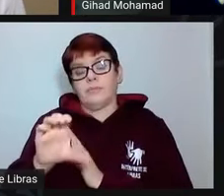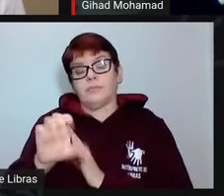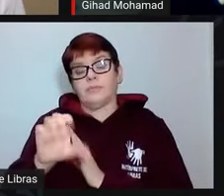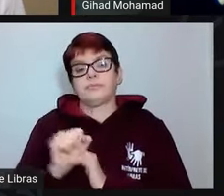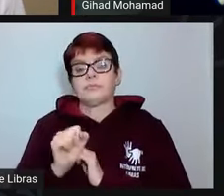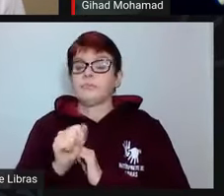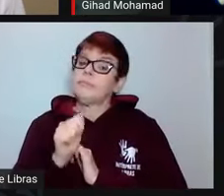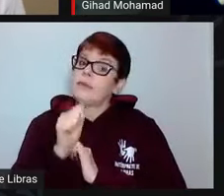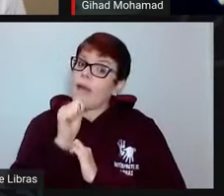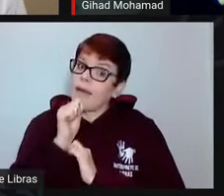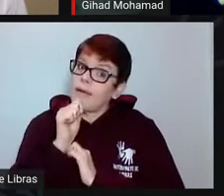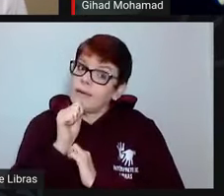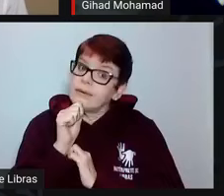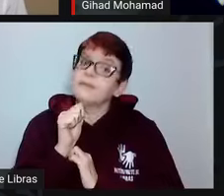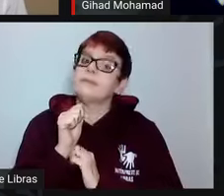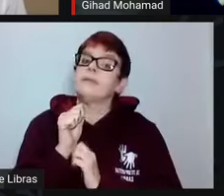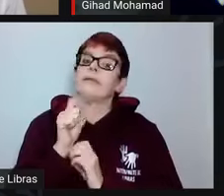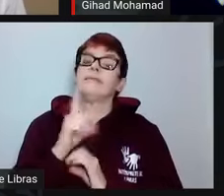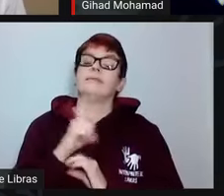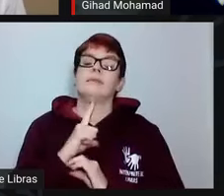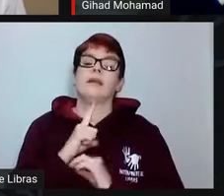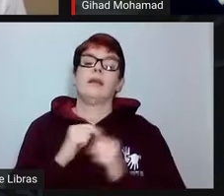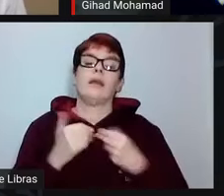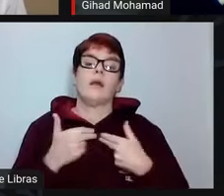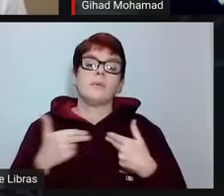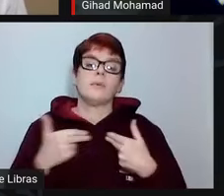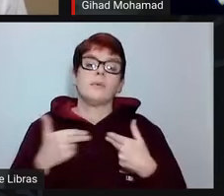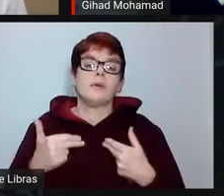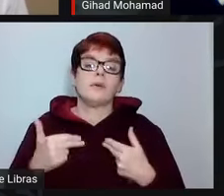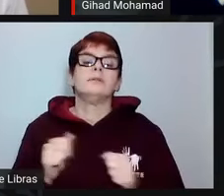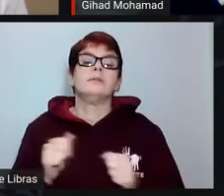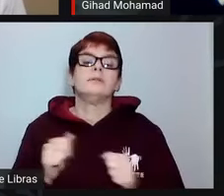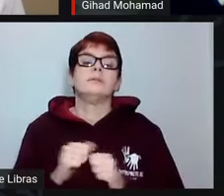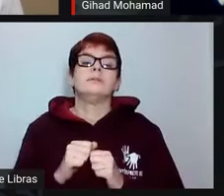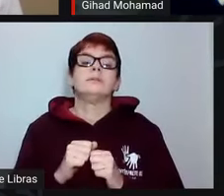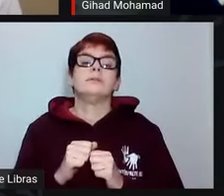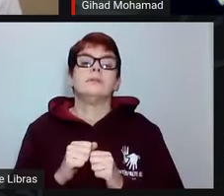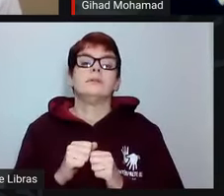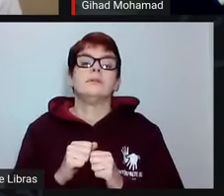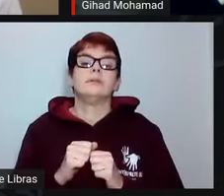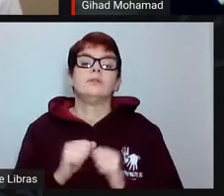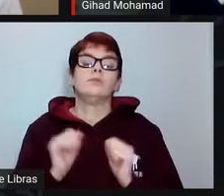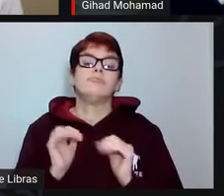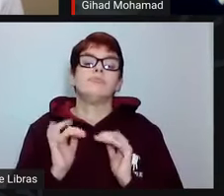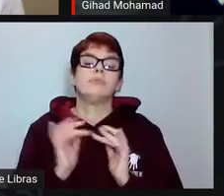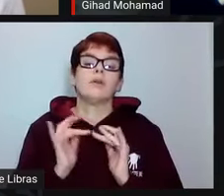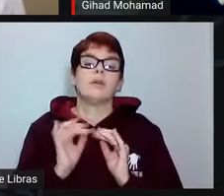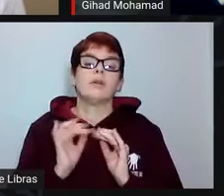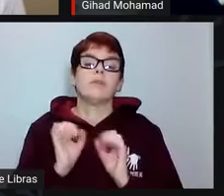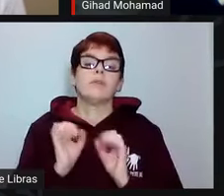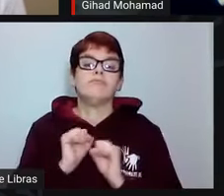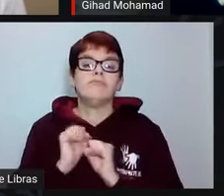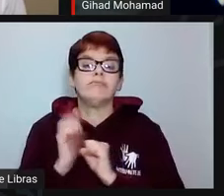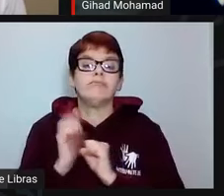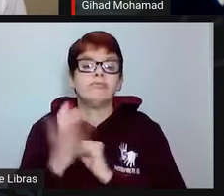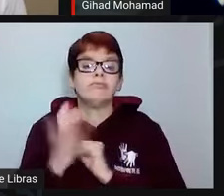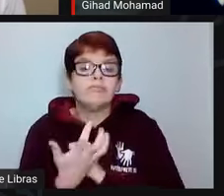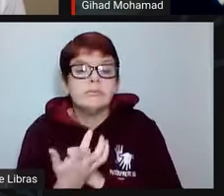está ainda convalescendo de uma, de um contágio com o coronavírus. então,